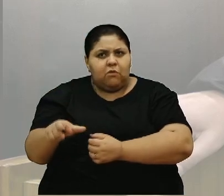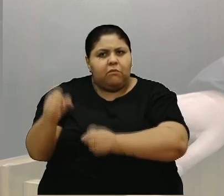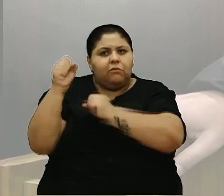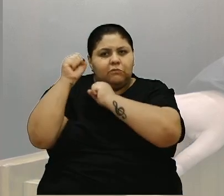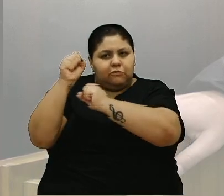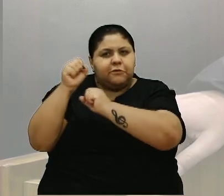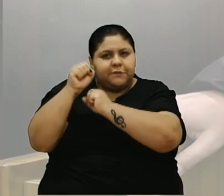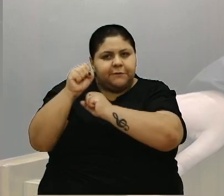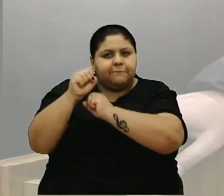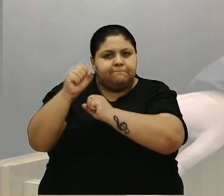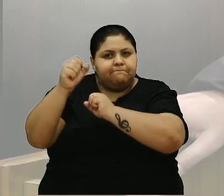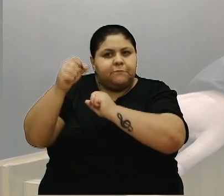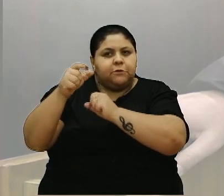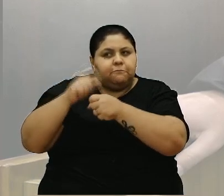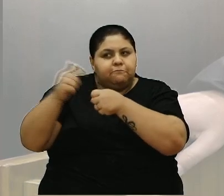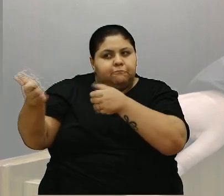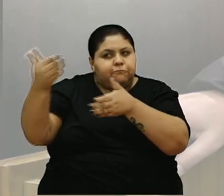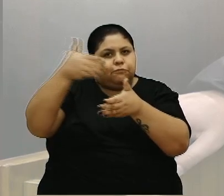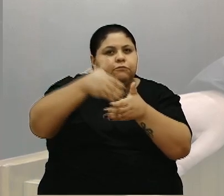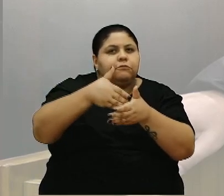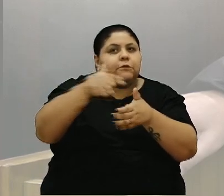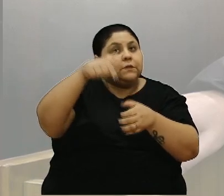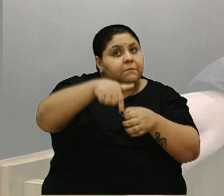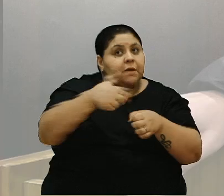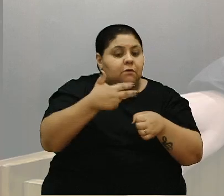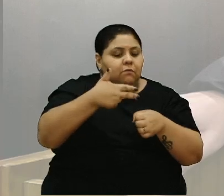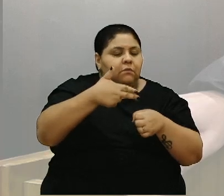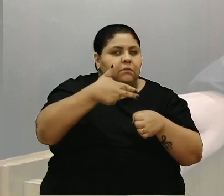de perto abasteceram o carro em Caxias.